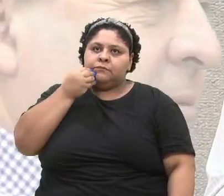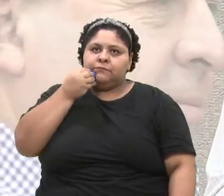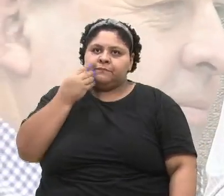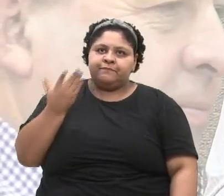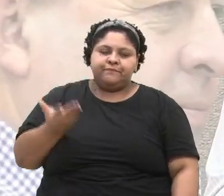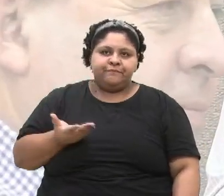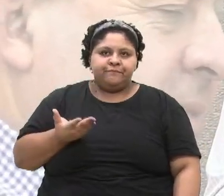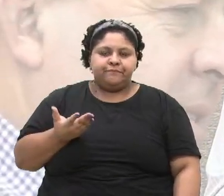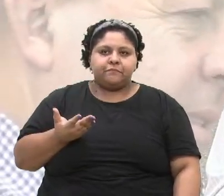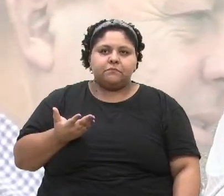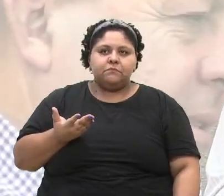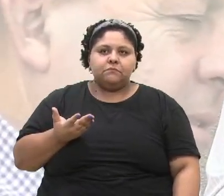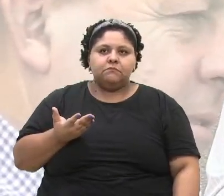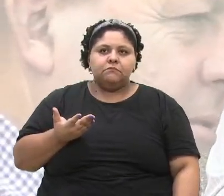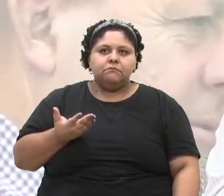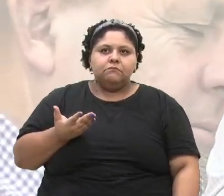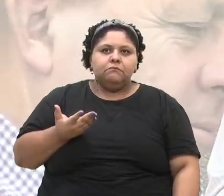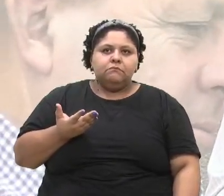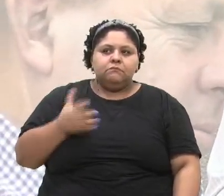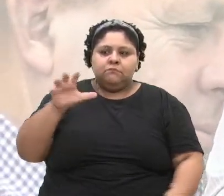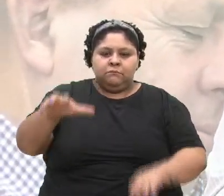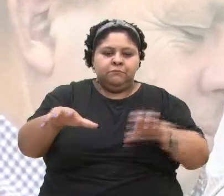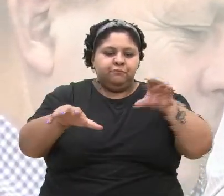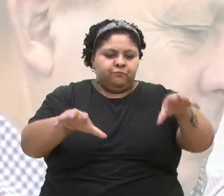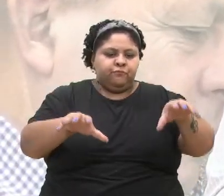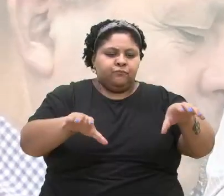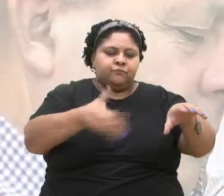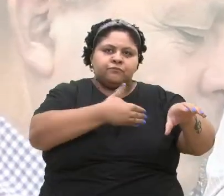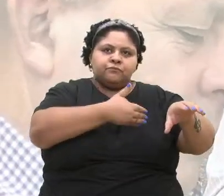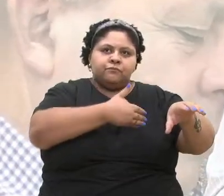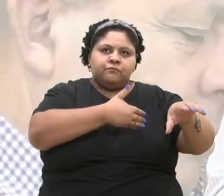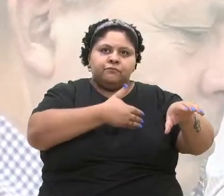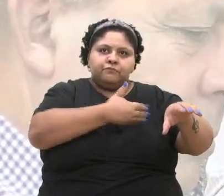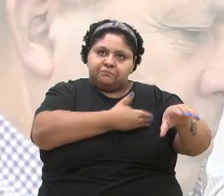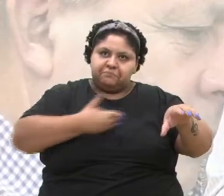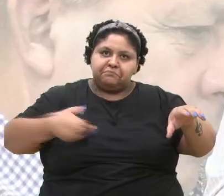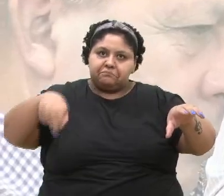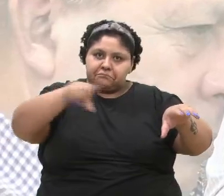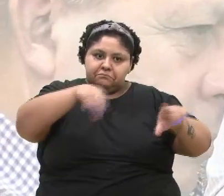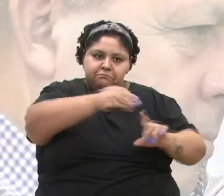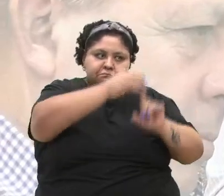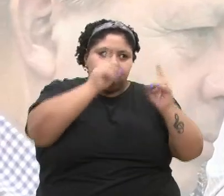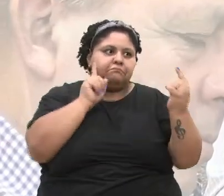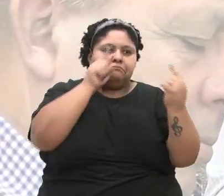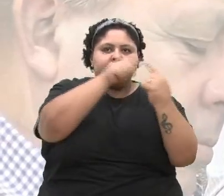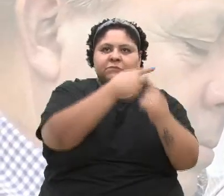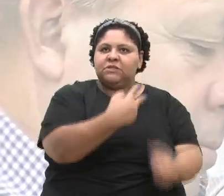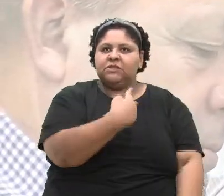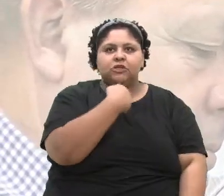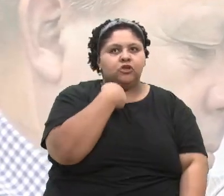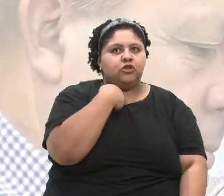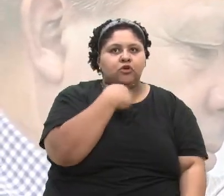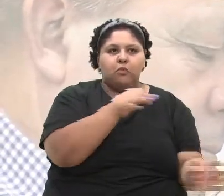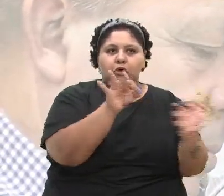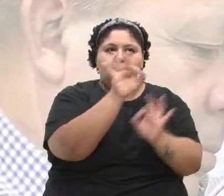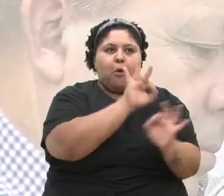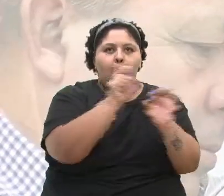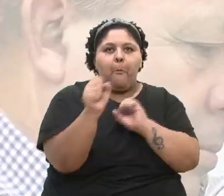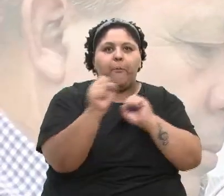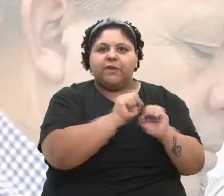em algum órgão público, o nosso principal objetivo não pode ser o plano de poder.